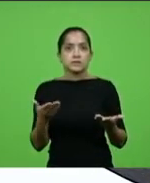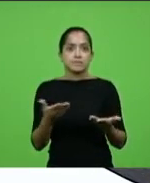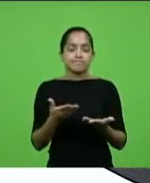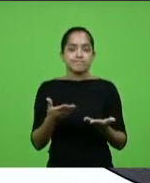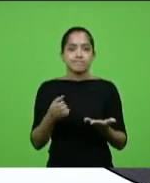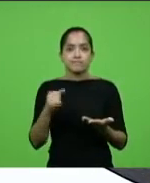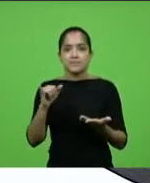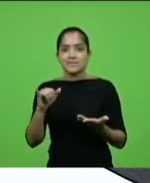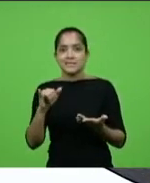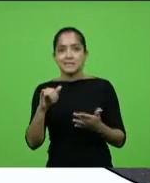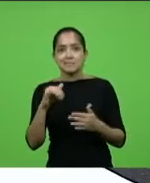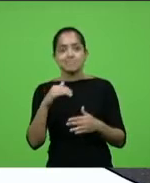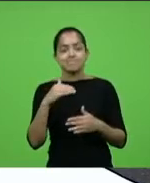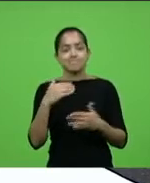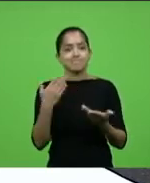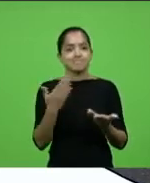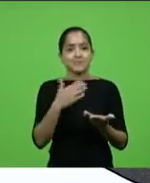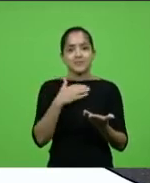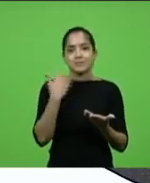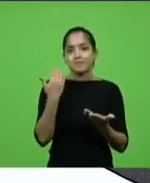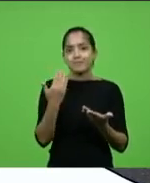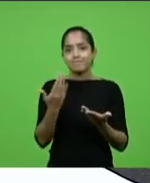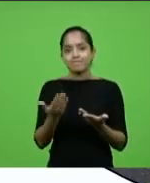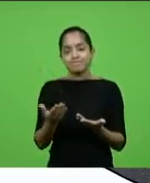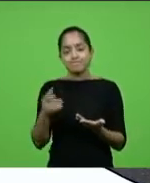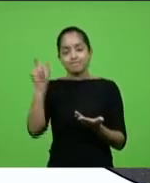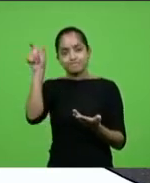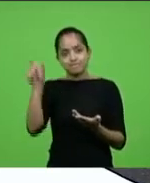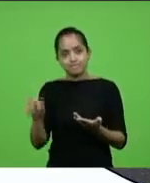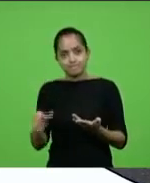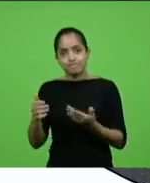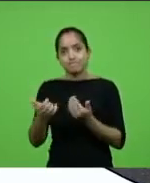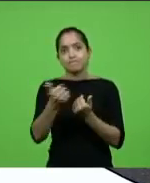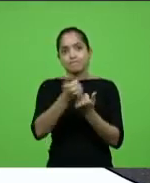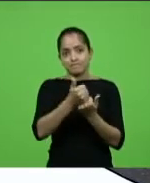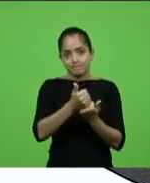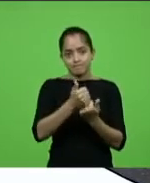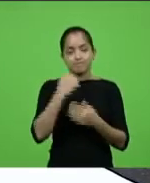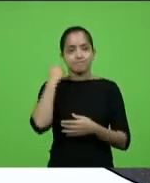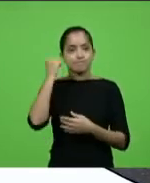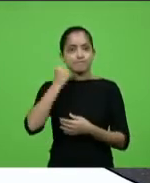nos deixado, infelizmente, suplente de senador,